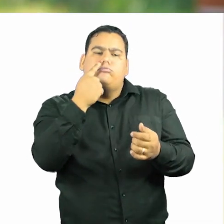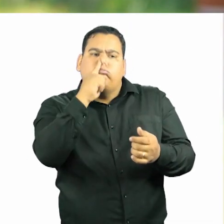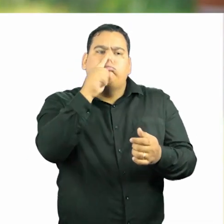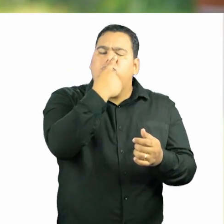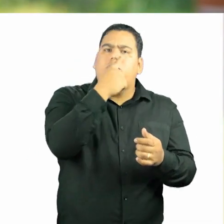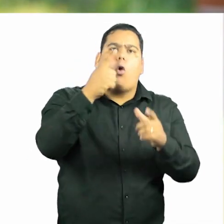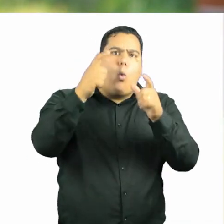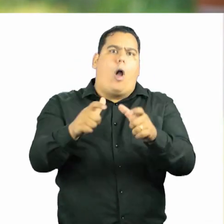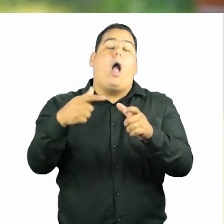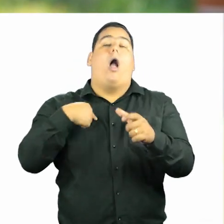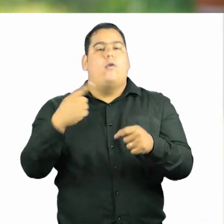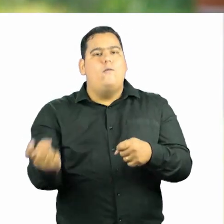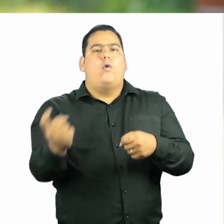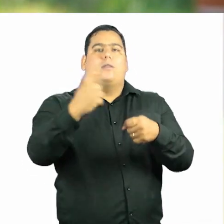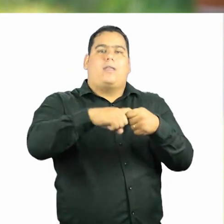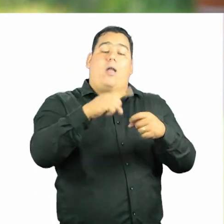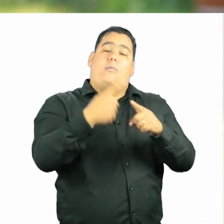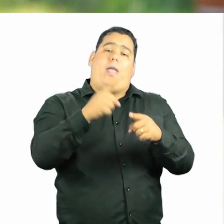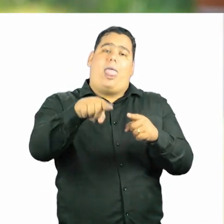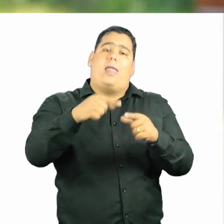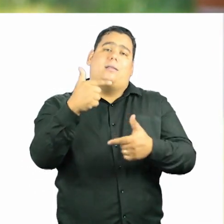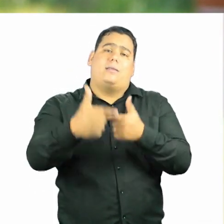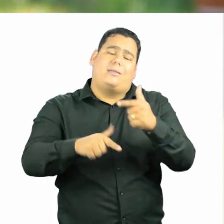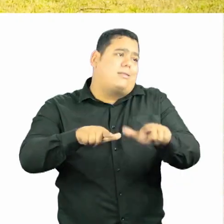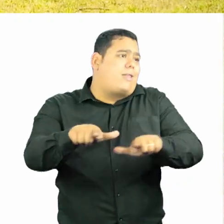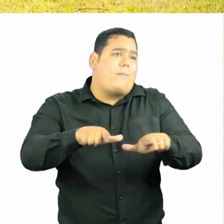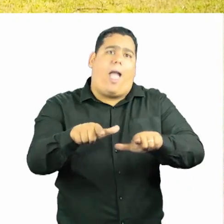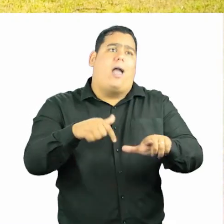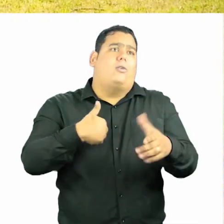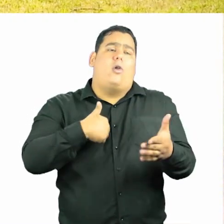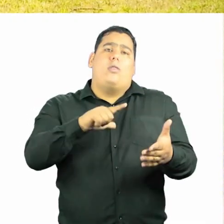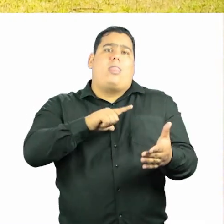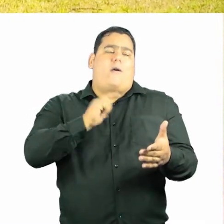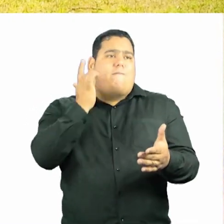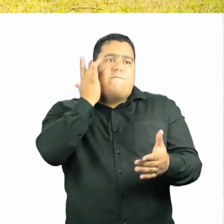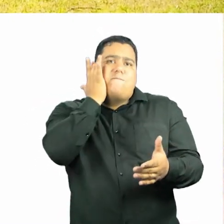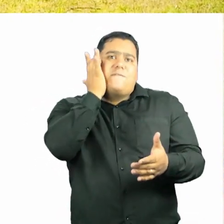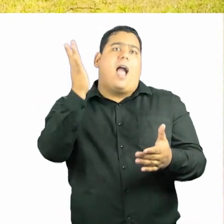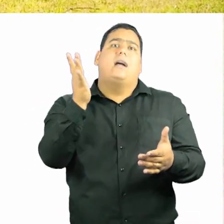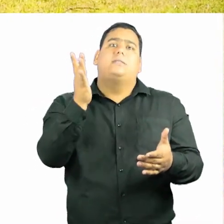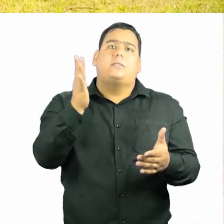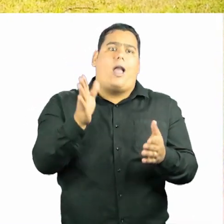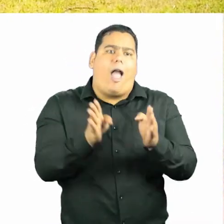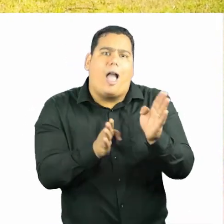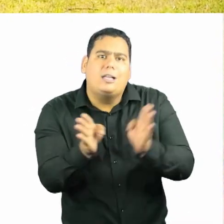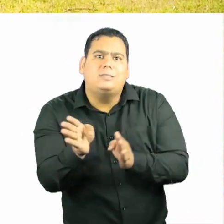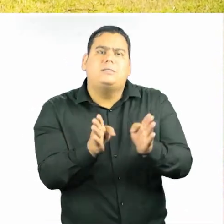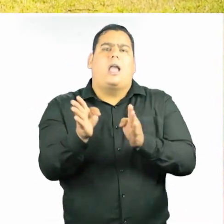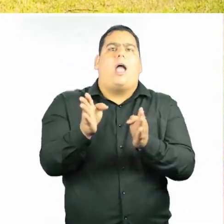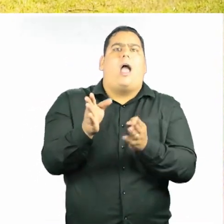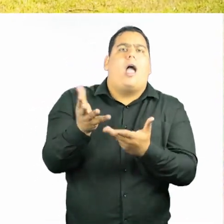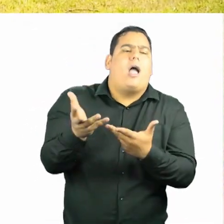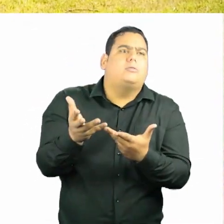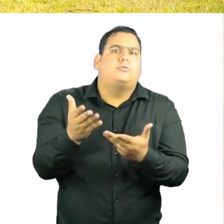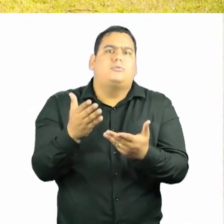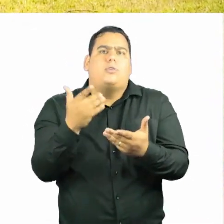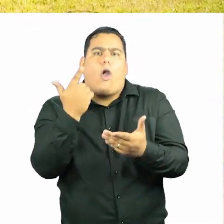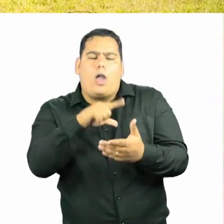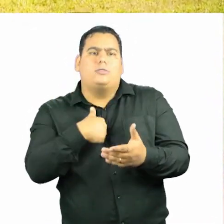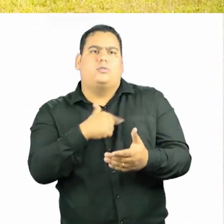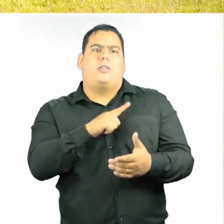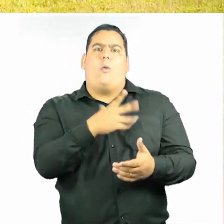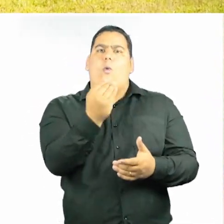voltei porque é um trabalho que eu tenho uma facilidade de acesso aos usuários, eu tenho muito